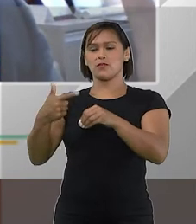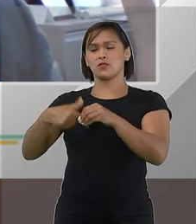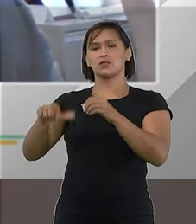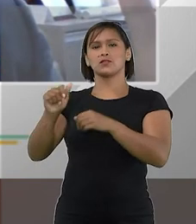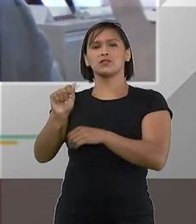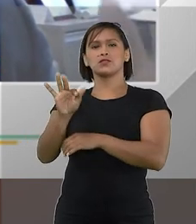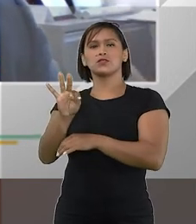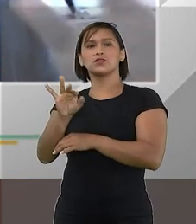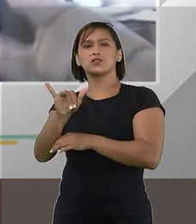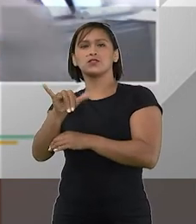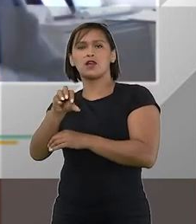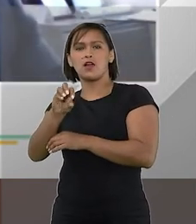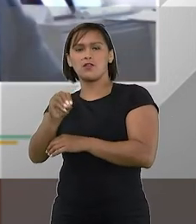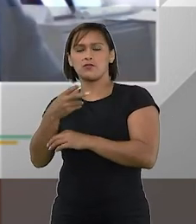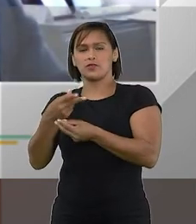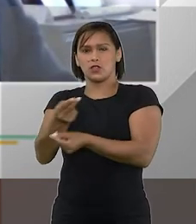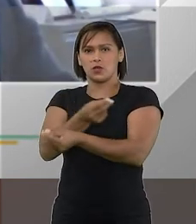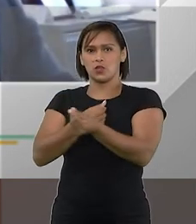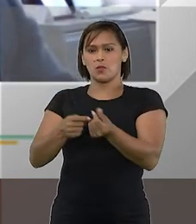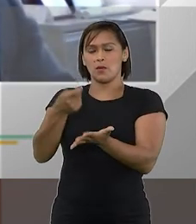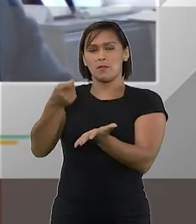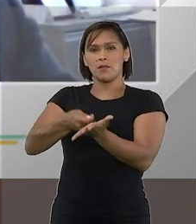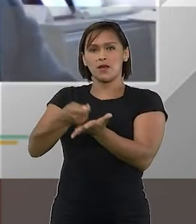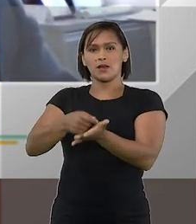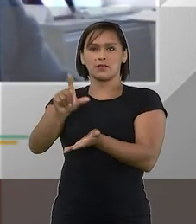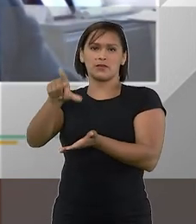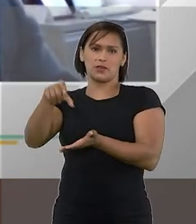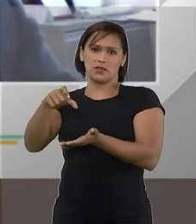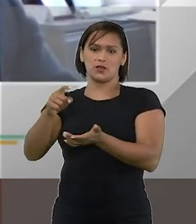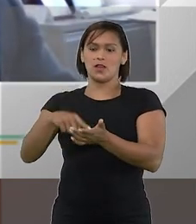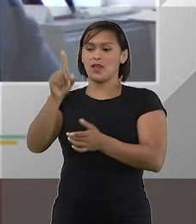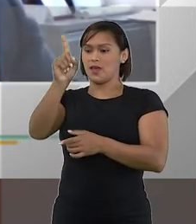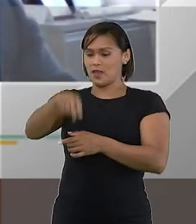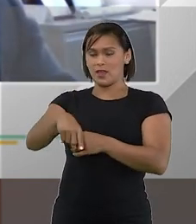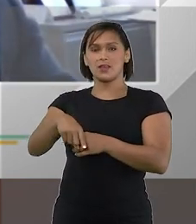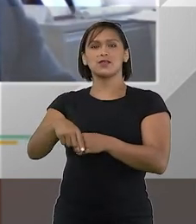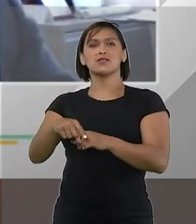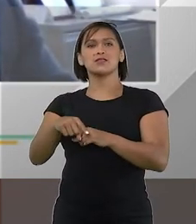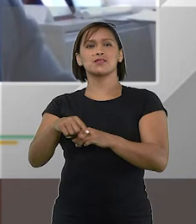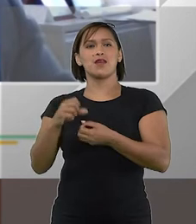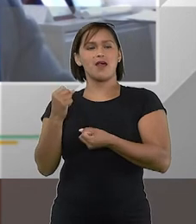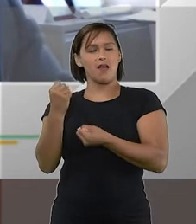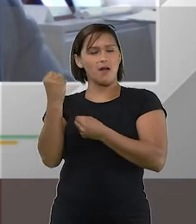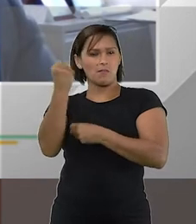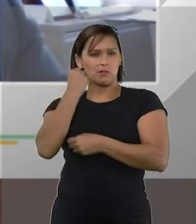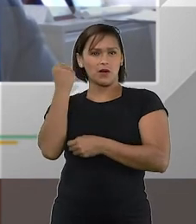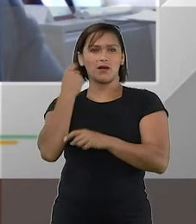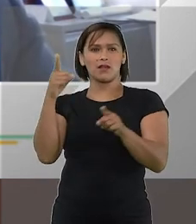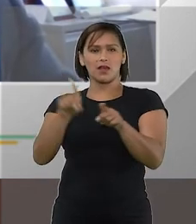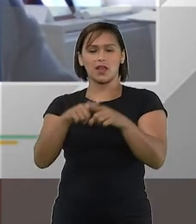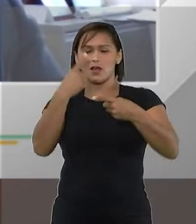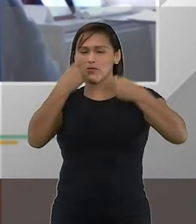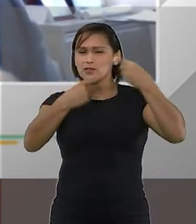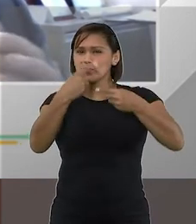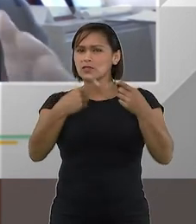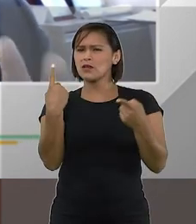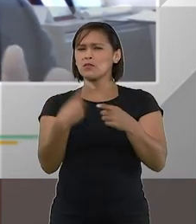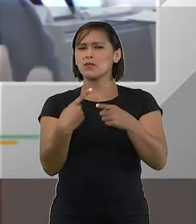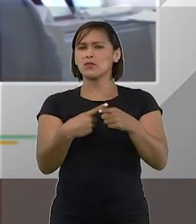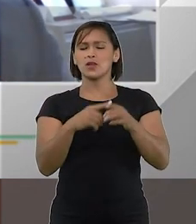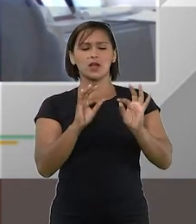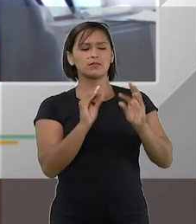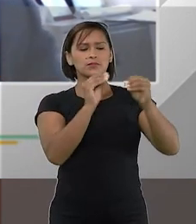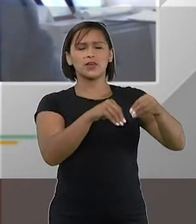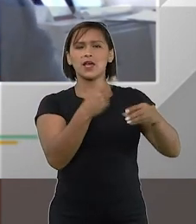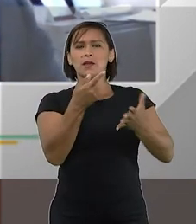ativos na economia sobre o pagamento de credores essa é uma questão polêmica que deu muita discussão é falar mas a